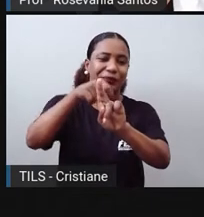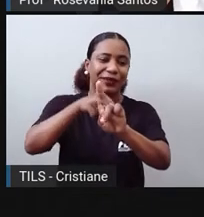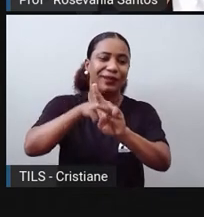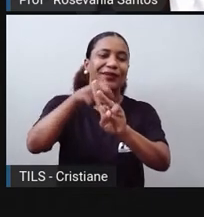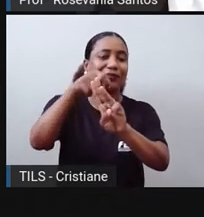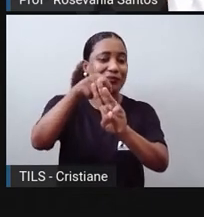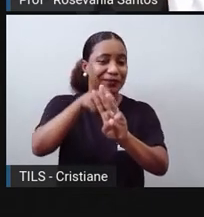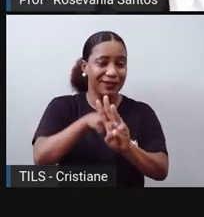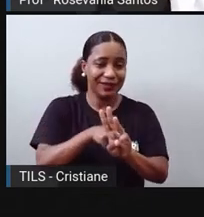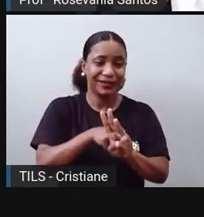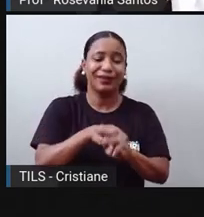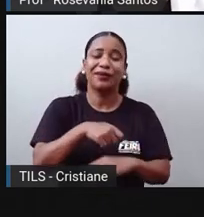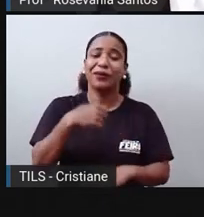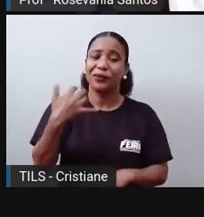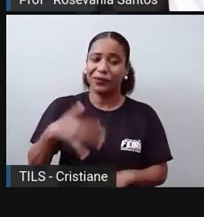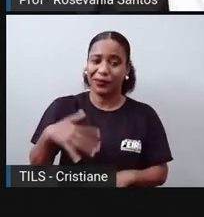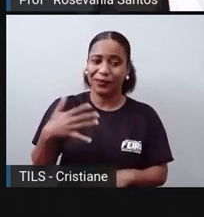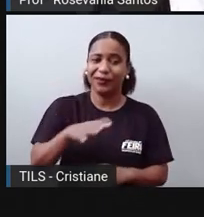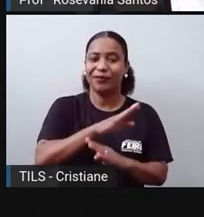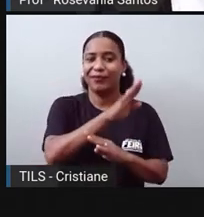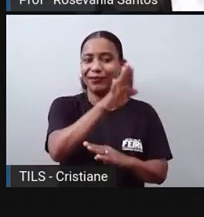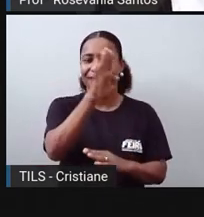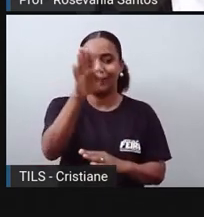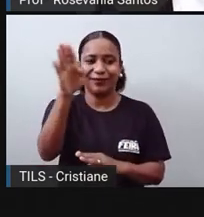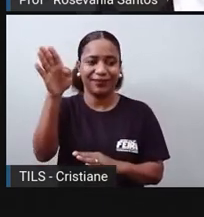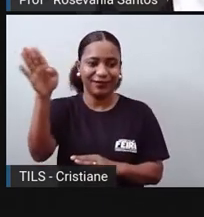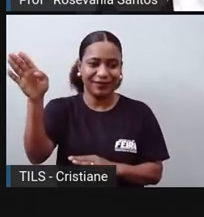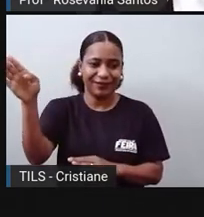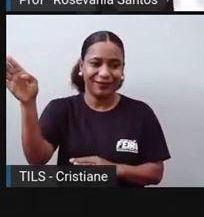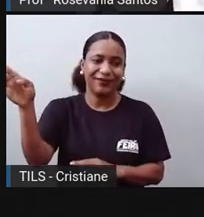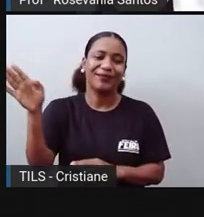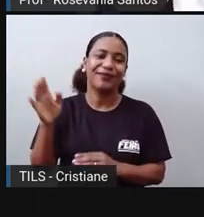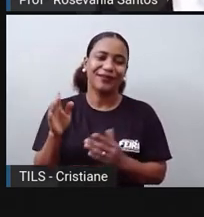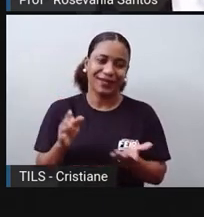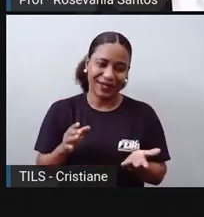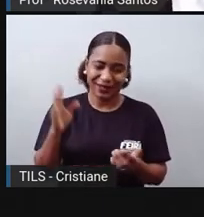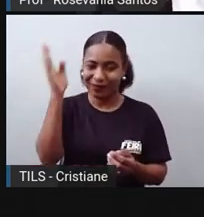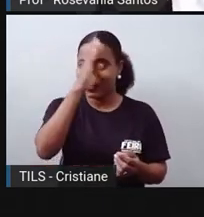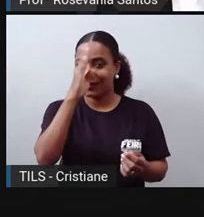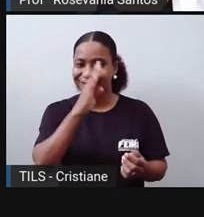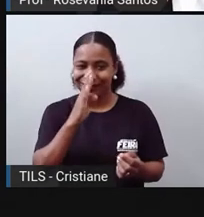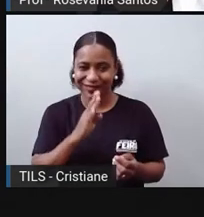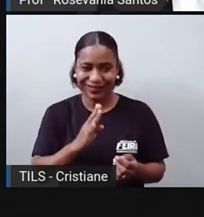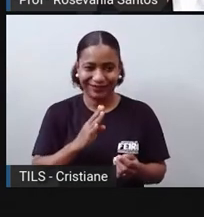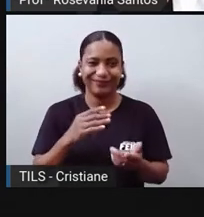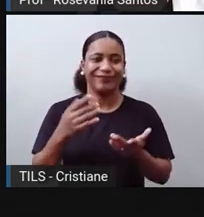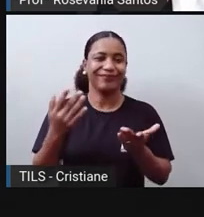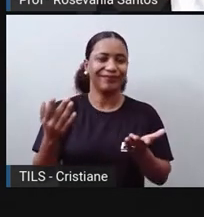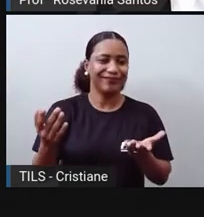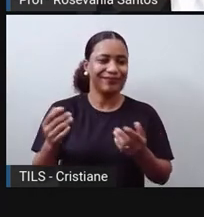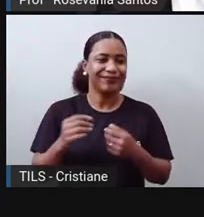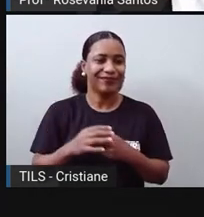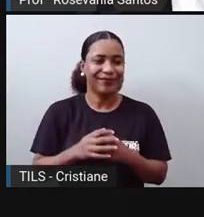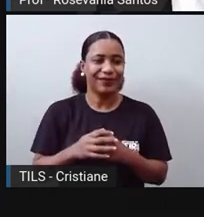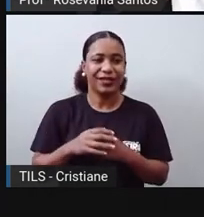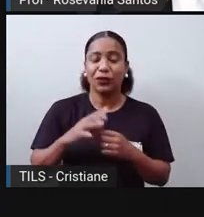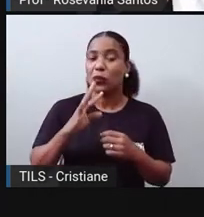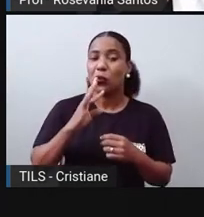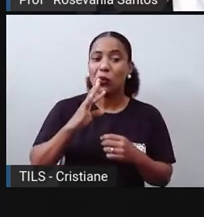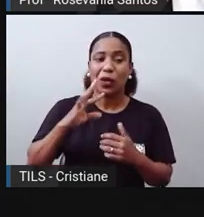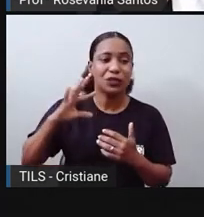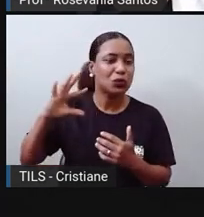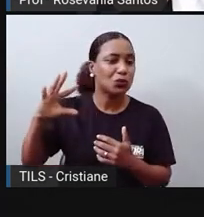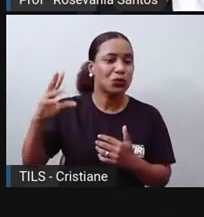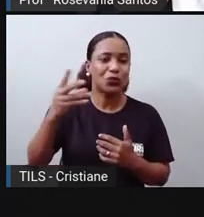aqui, para chegar nas Índias, né. A gente ainda não conhecia tudo, Aí tentava fazer essa